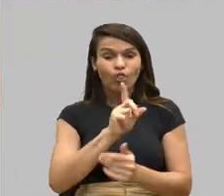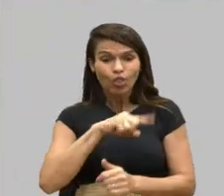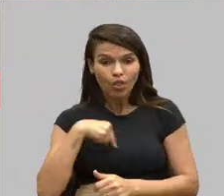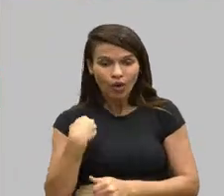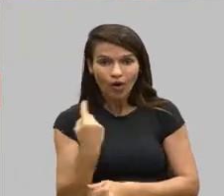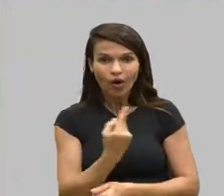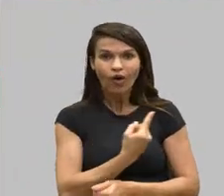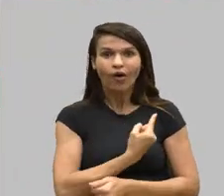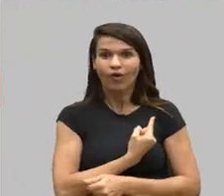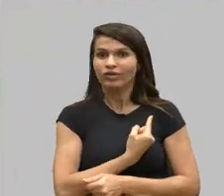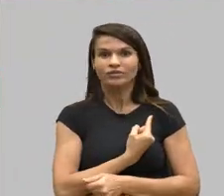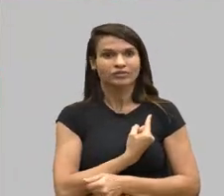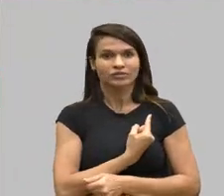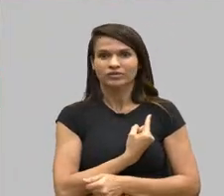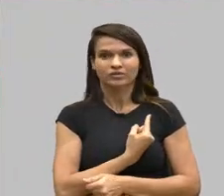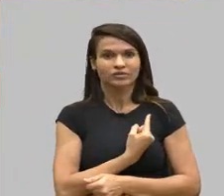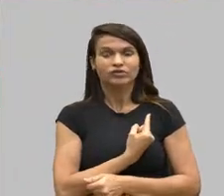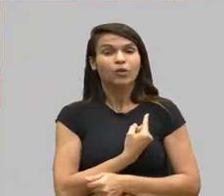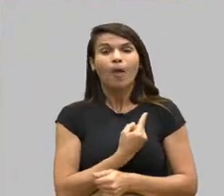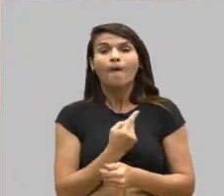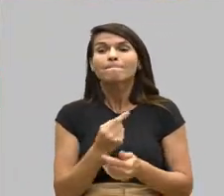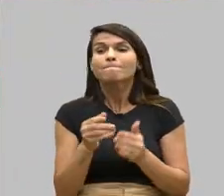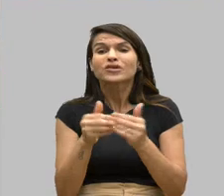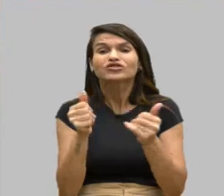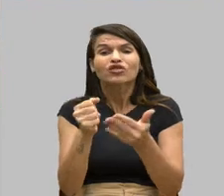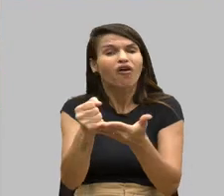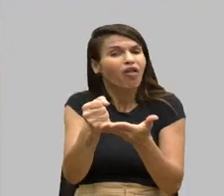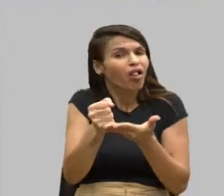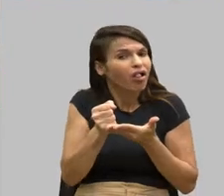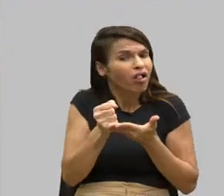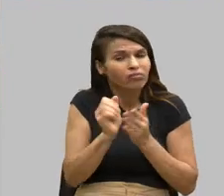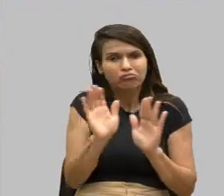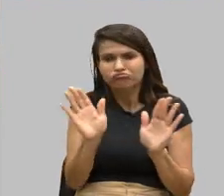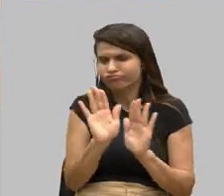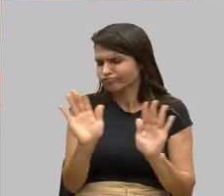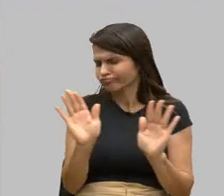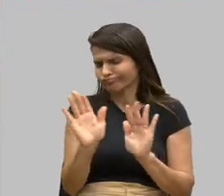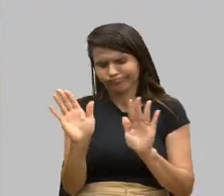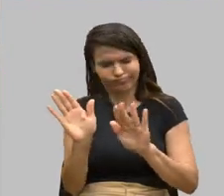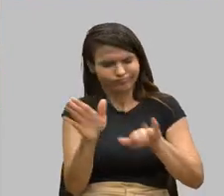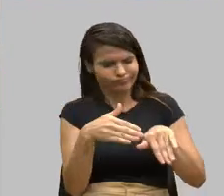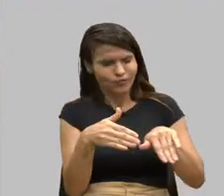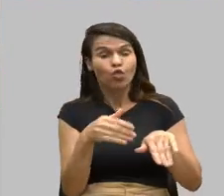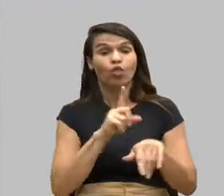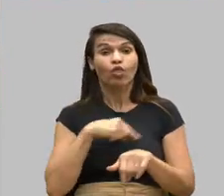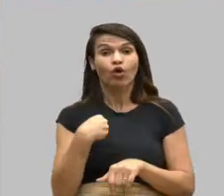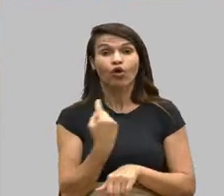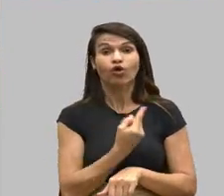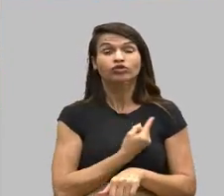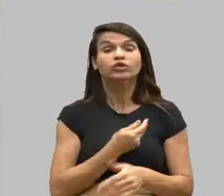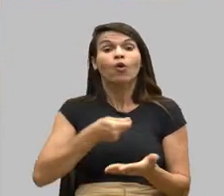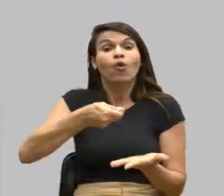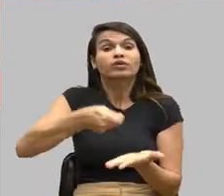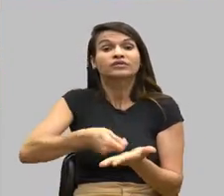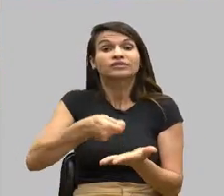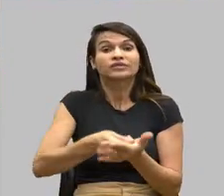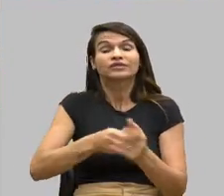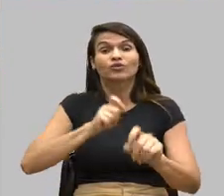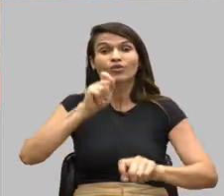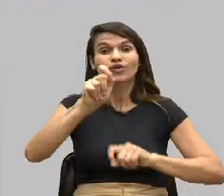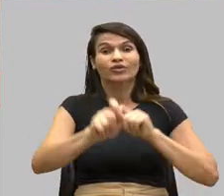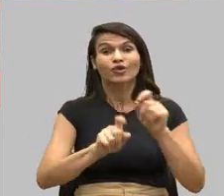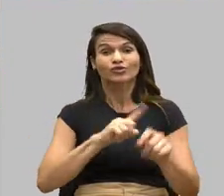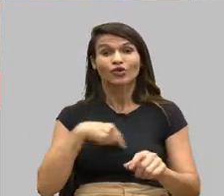não estamos pedindo favor algum. Nós estamos exigindo os